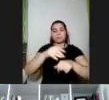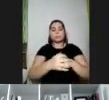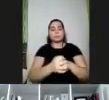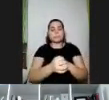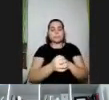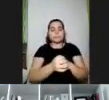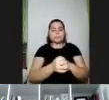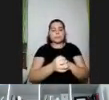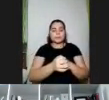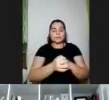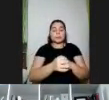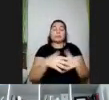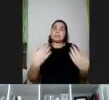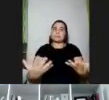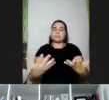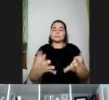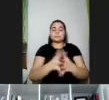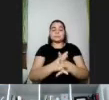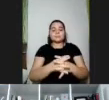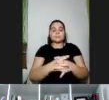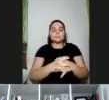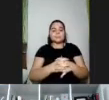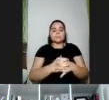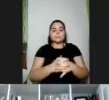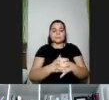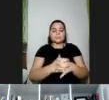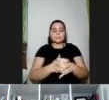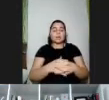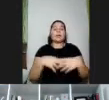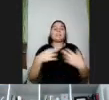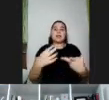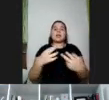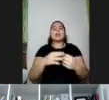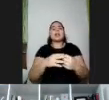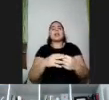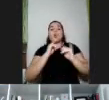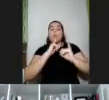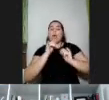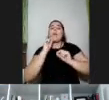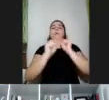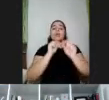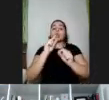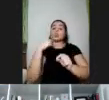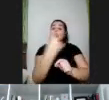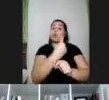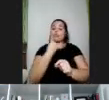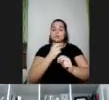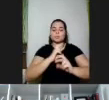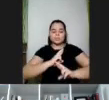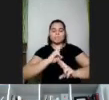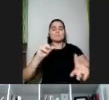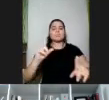E aí, bom, o recado é somos todos diferentes em relação à forma como a gente